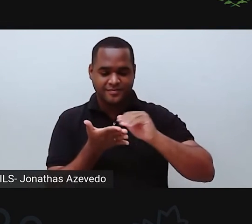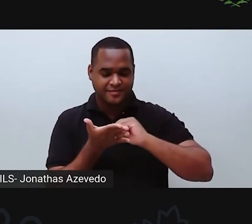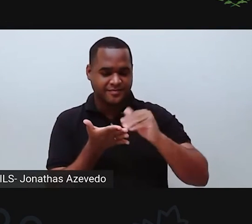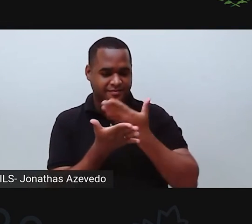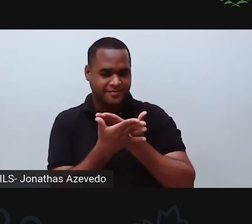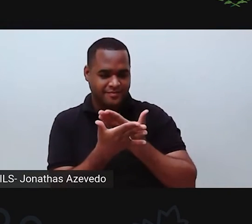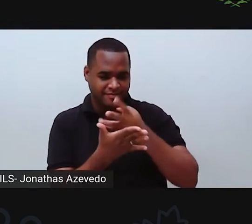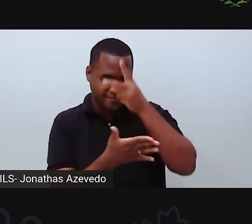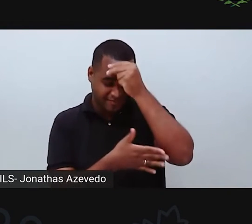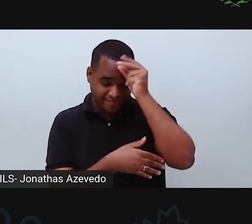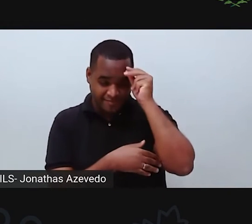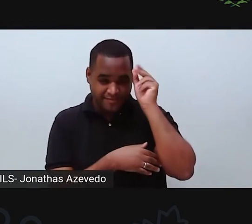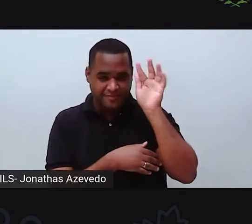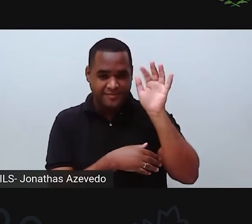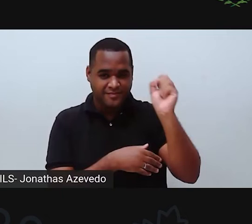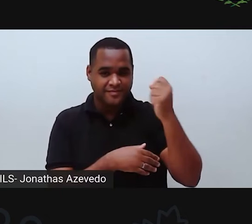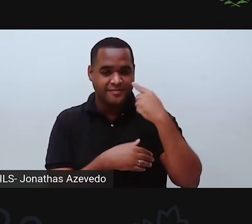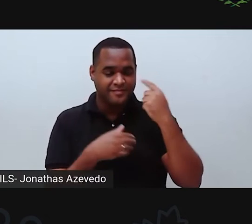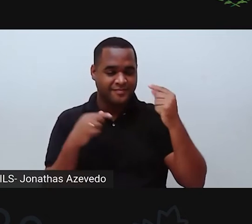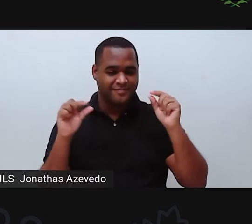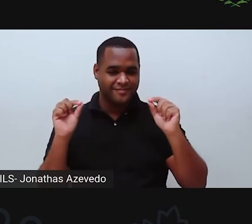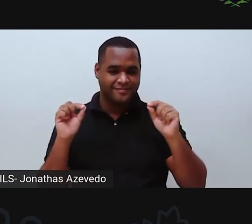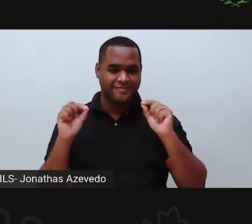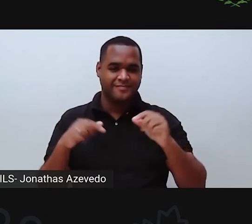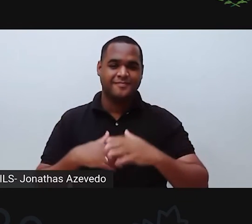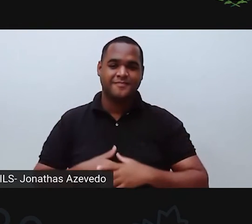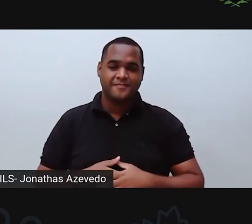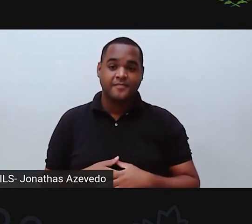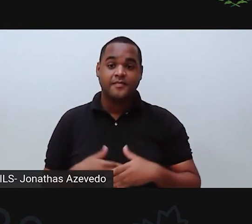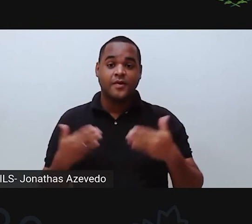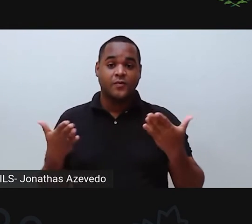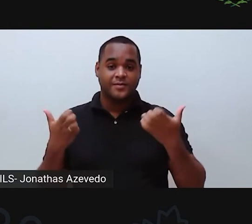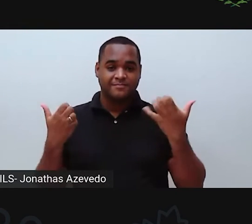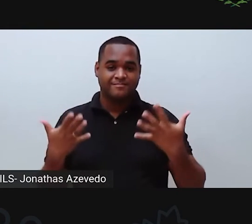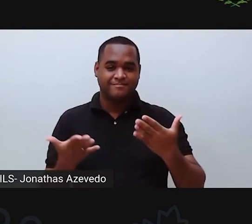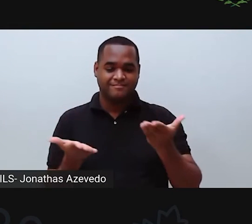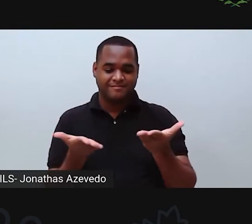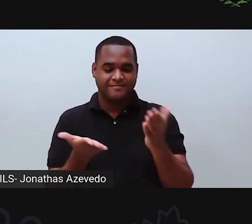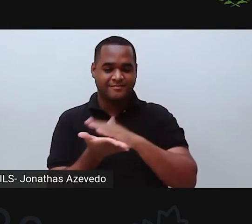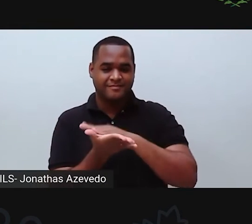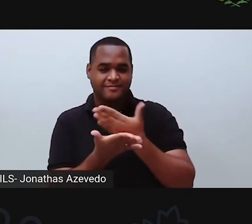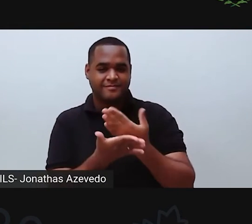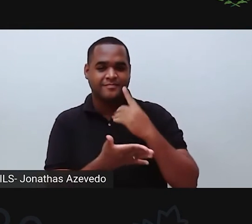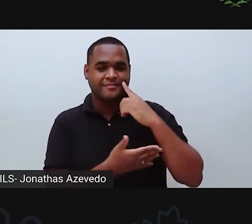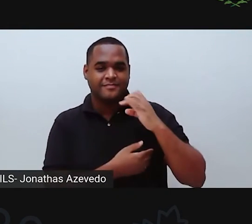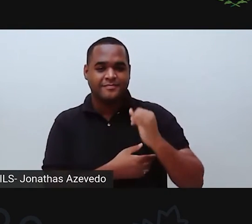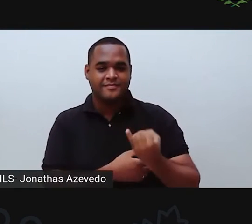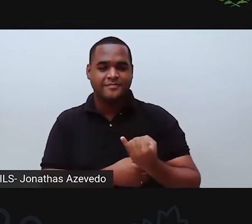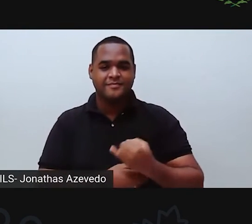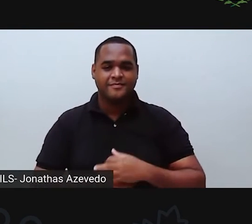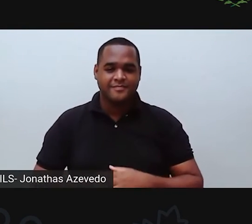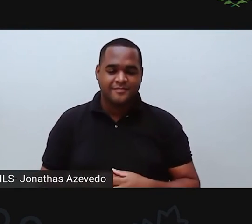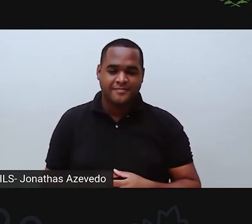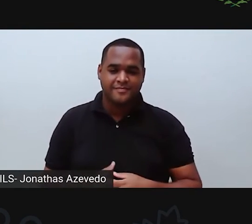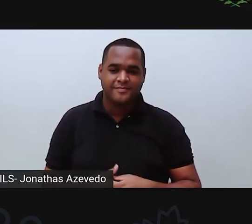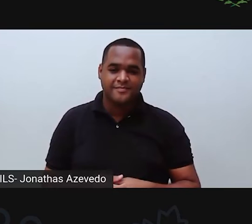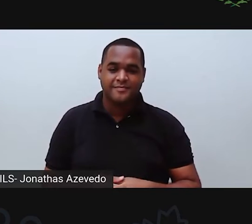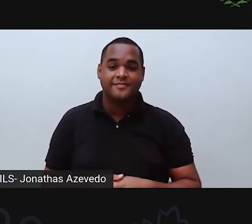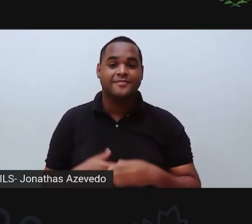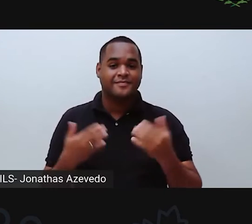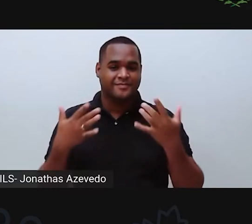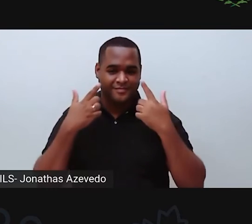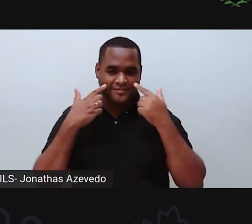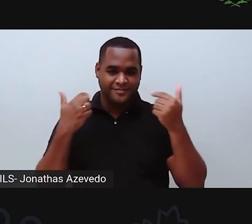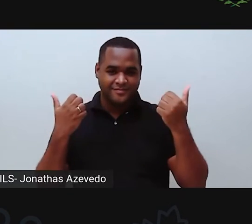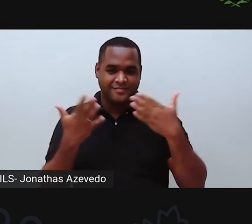Municipal de Feira de Santana e da Secretaria Municipal de Educação. E hoje a gente tem a participação aqui do nosso intérprete, o Jonathan. Vamos